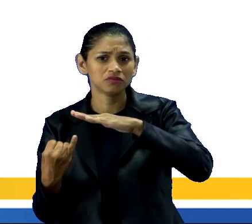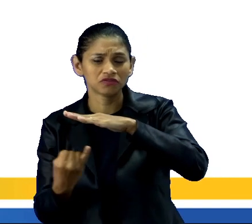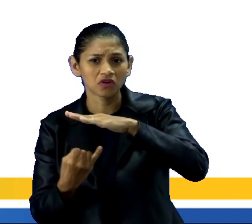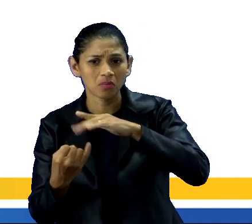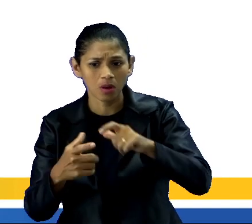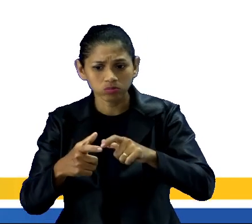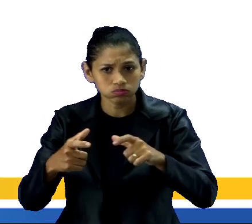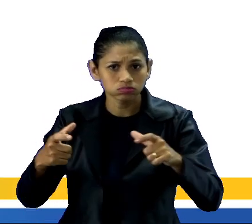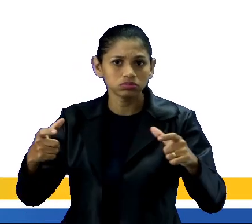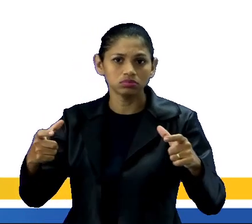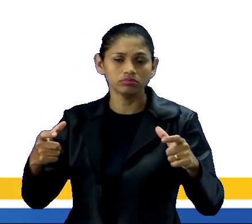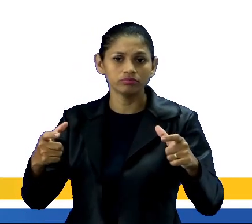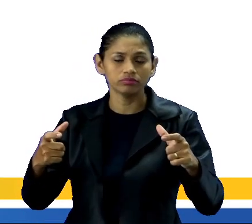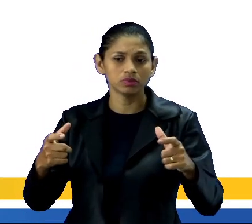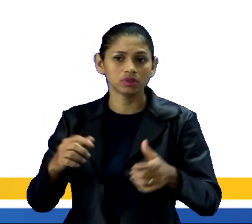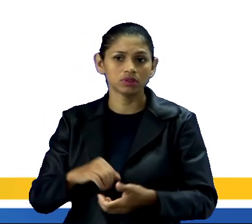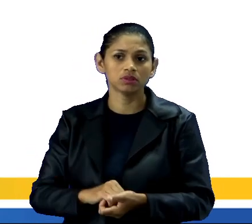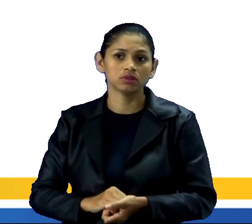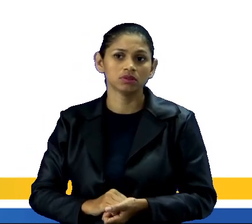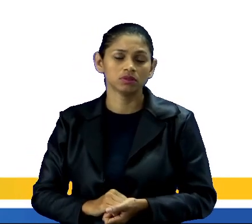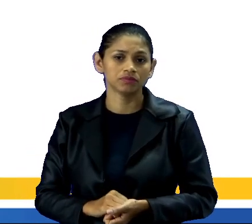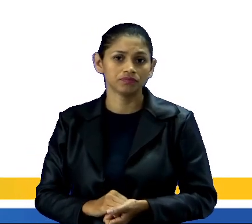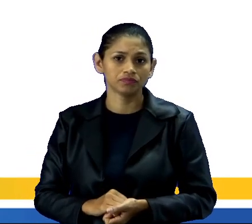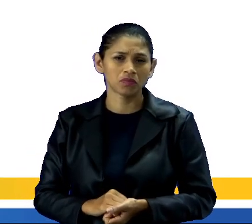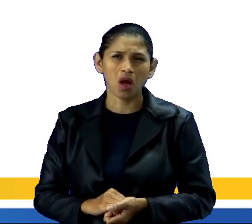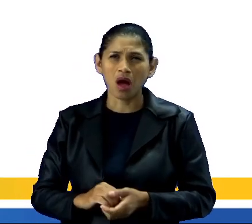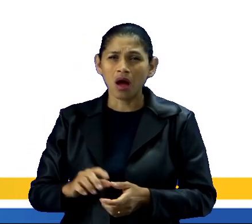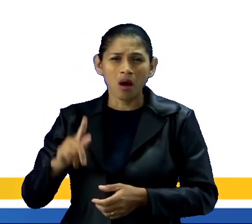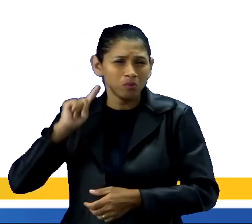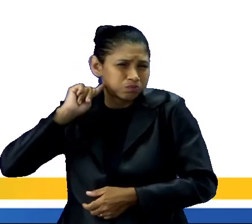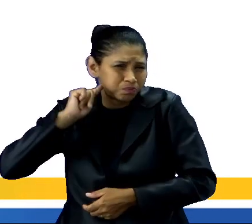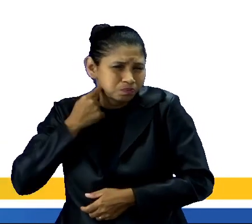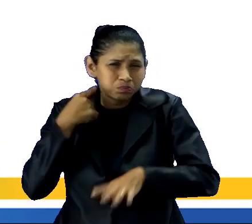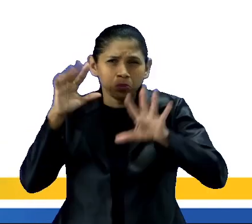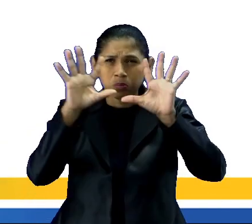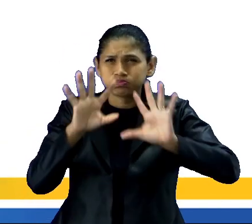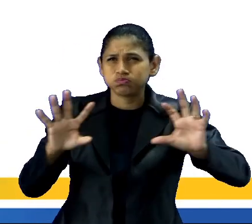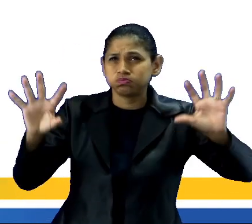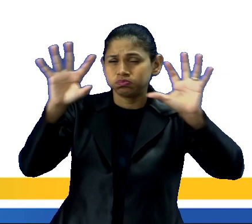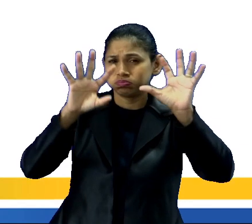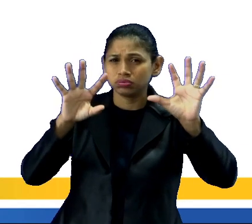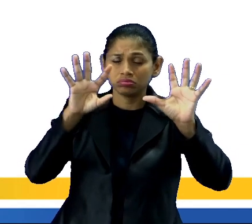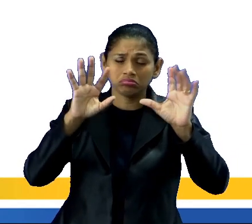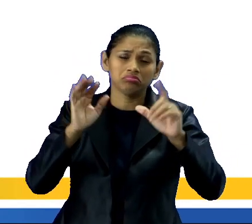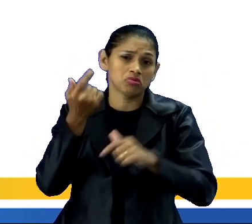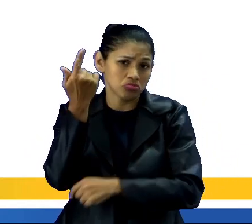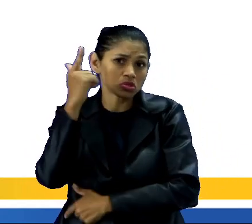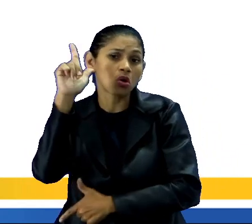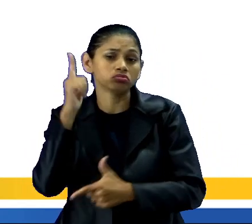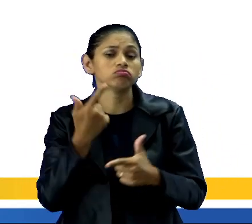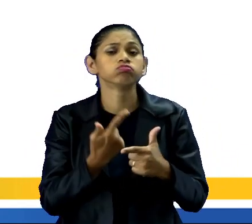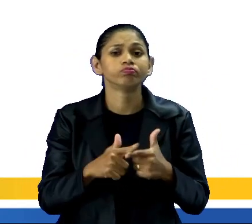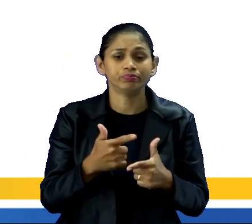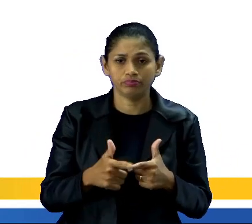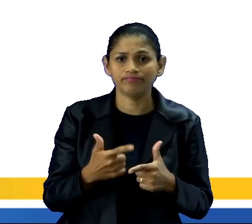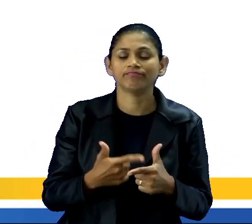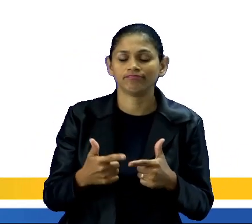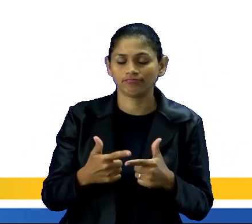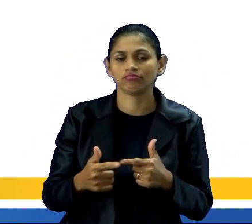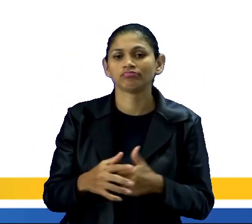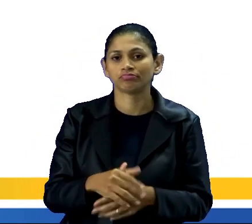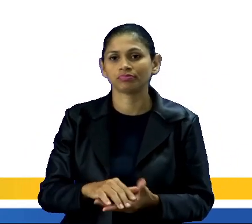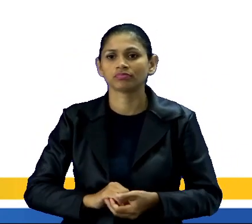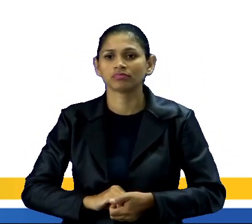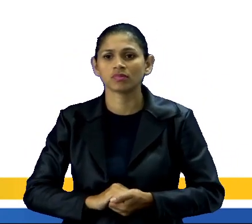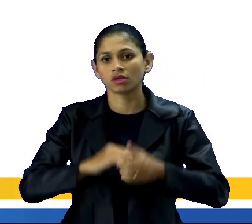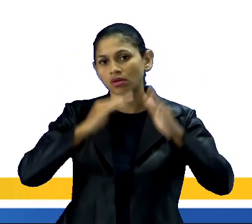carteira assinada, excesso de poluição e entre outros problemas, né, e a favela, né, a favelização